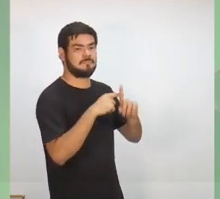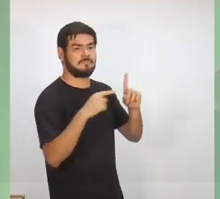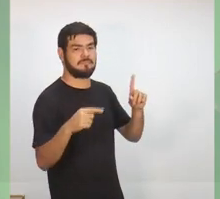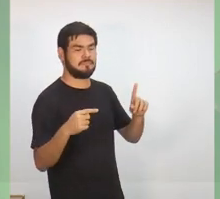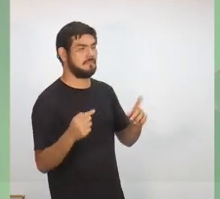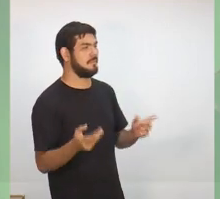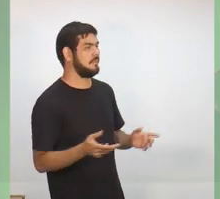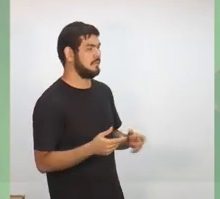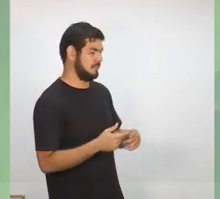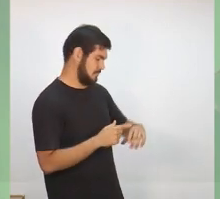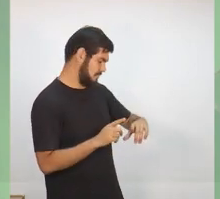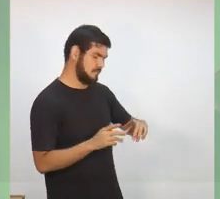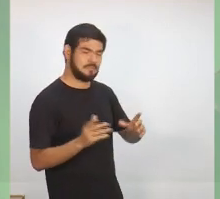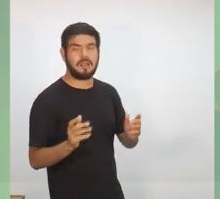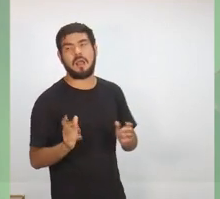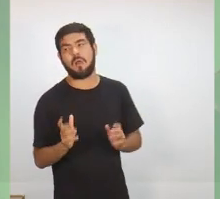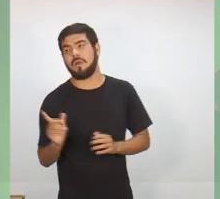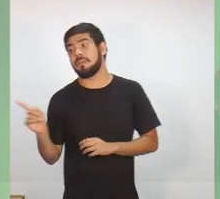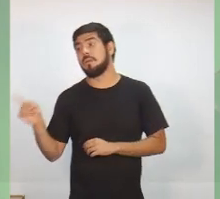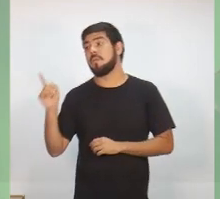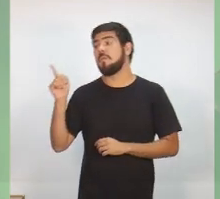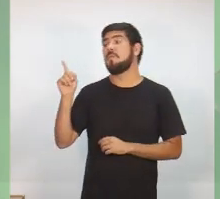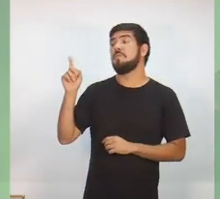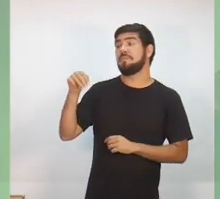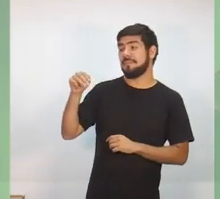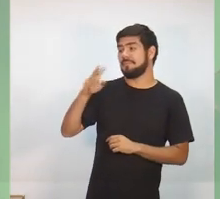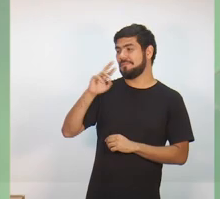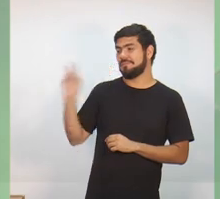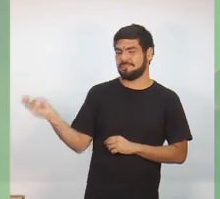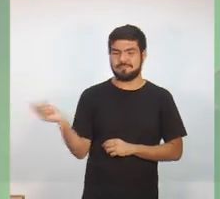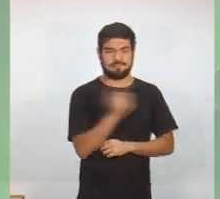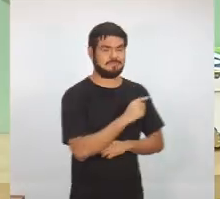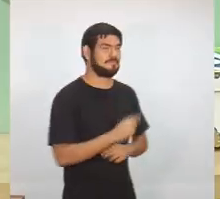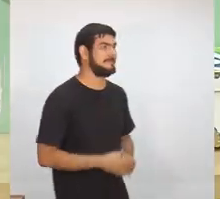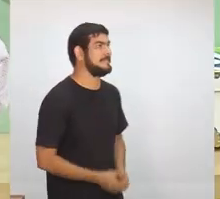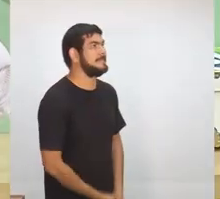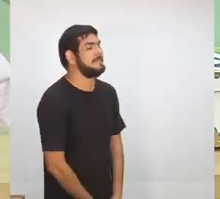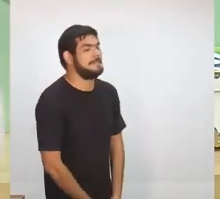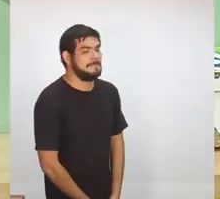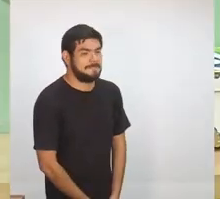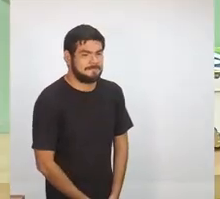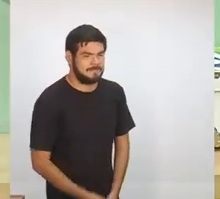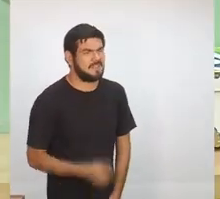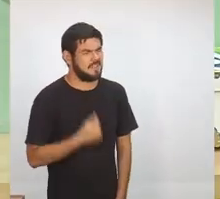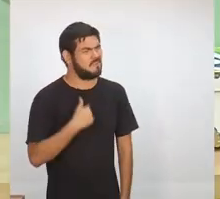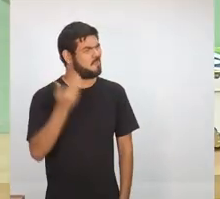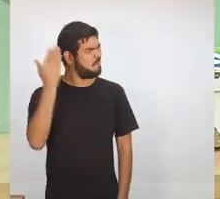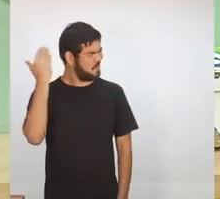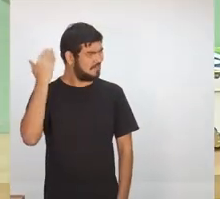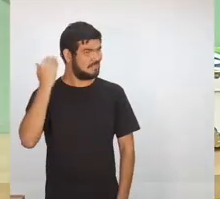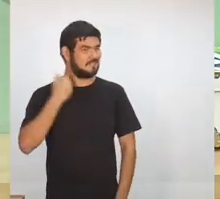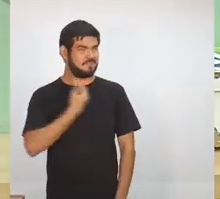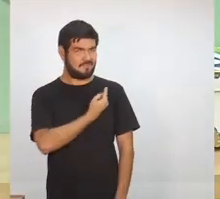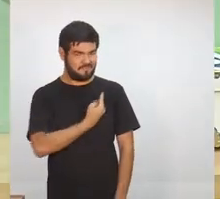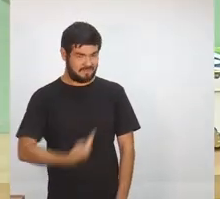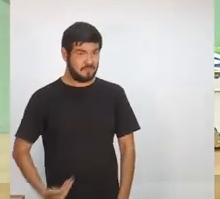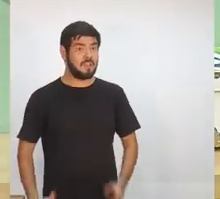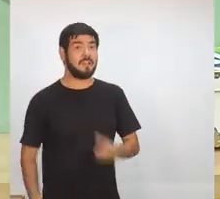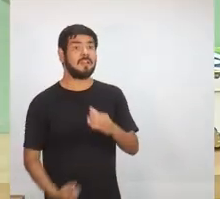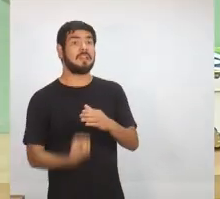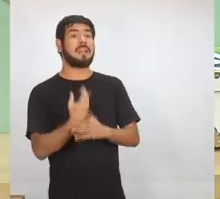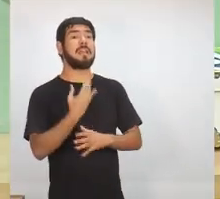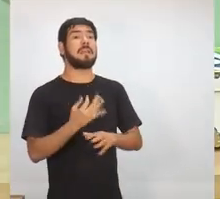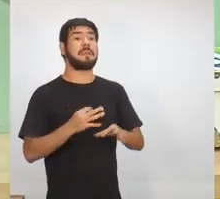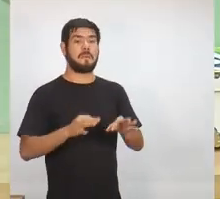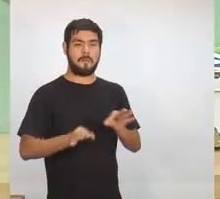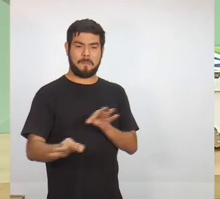Agora. E agora o candidato Omar Aziz tem um minuto e trinta para fazer a réplica. Quando eu fui governador, eu criei o plano de casos